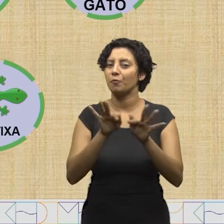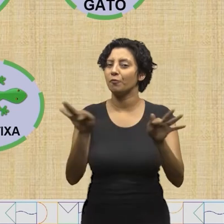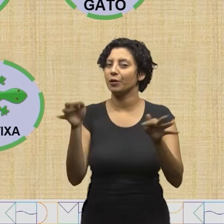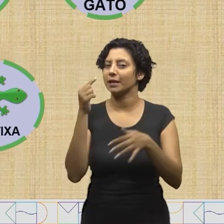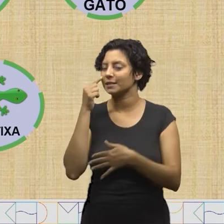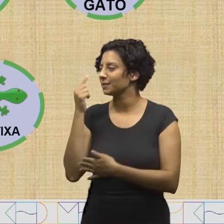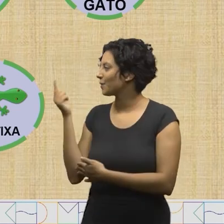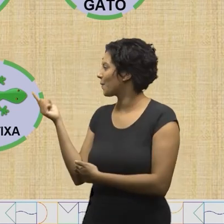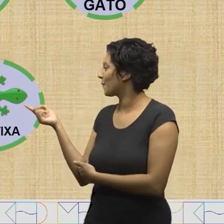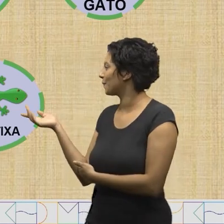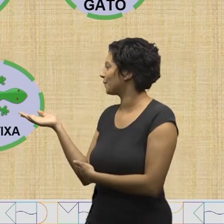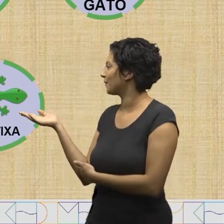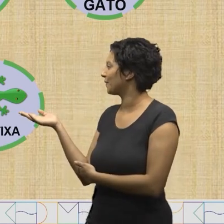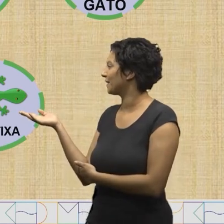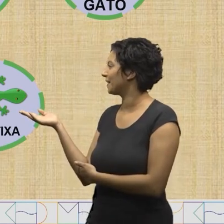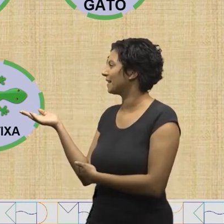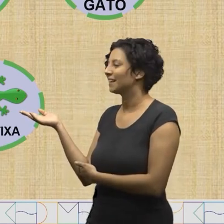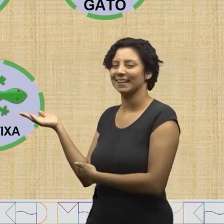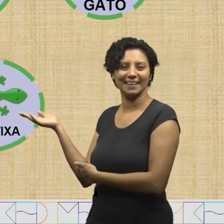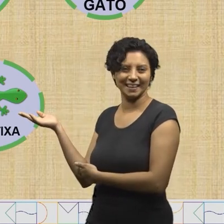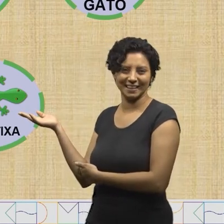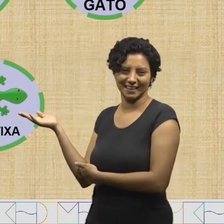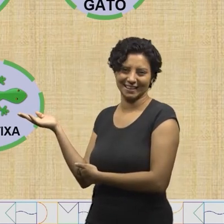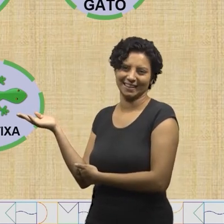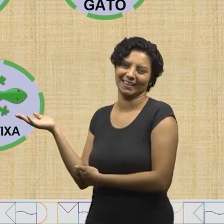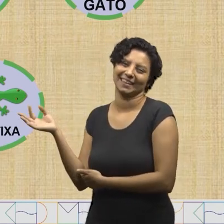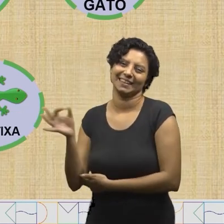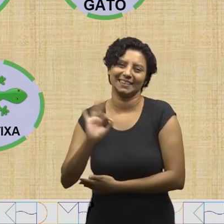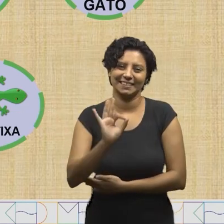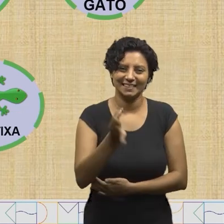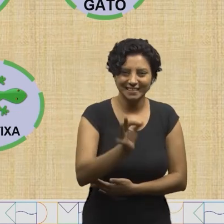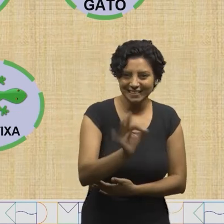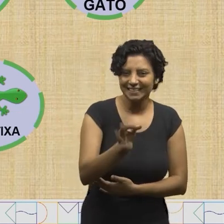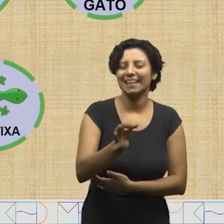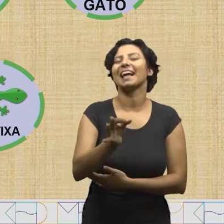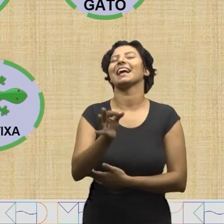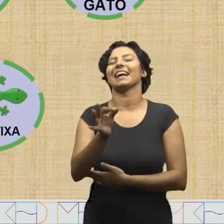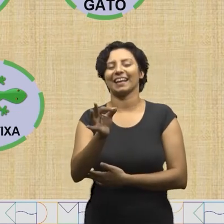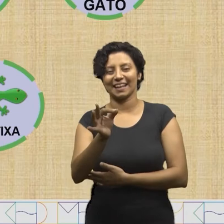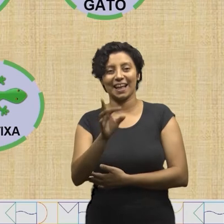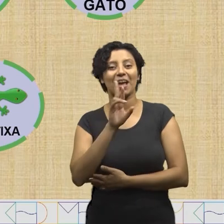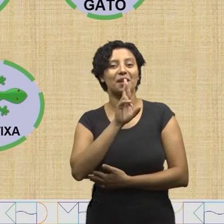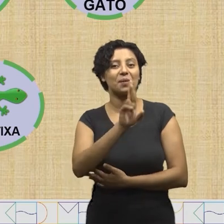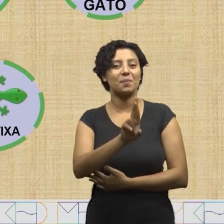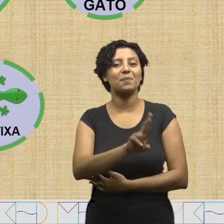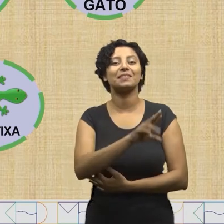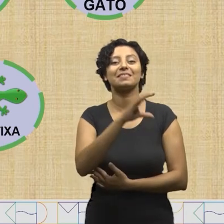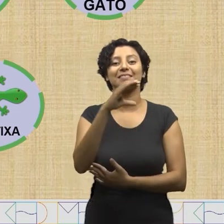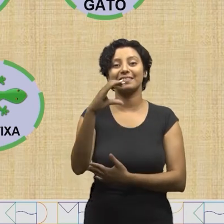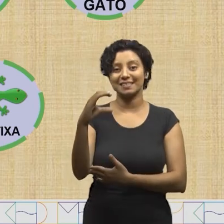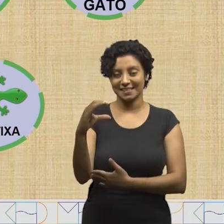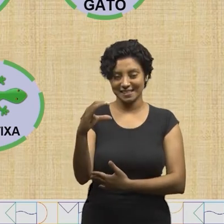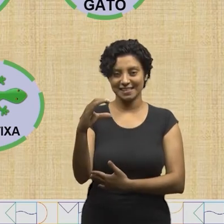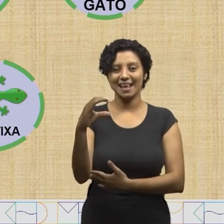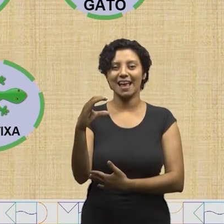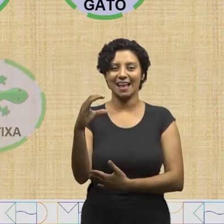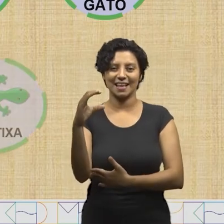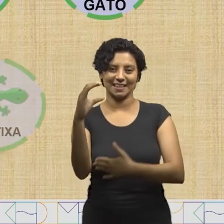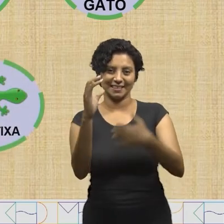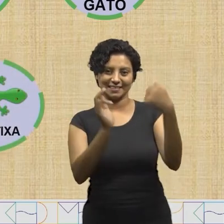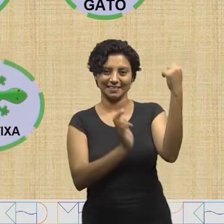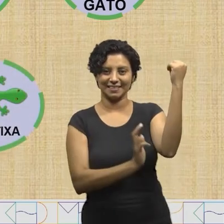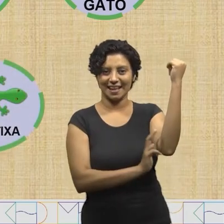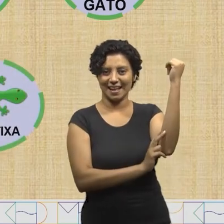verso. Come pão com lagartixa. Então, a resposta correta é